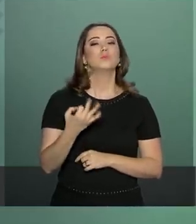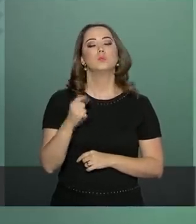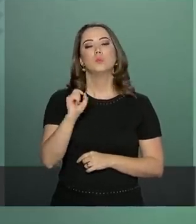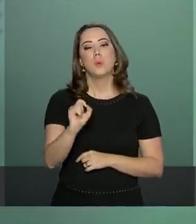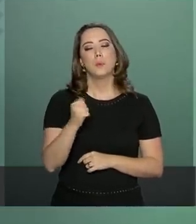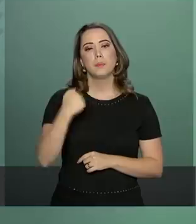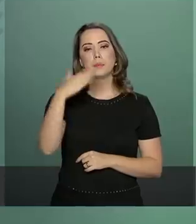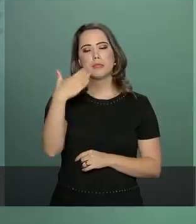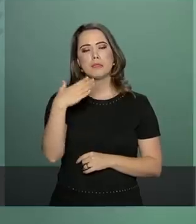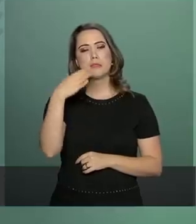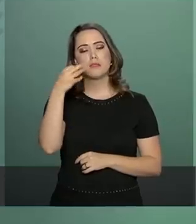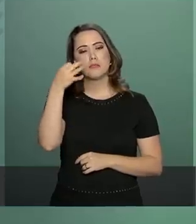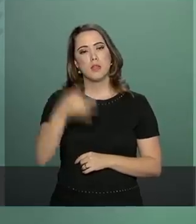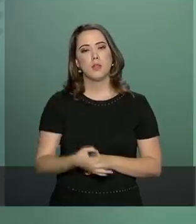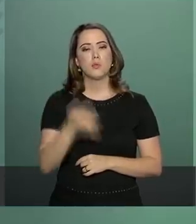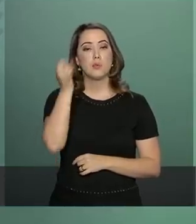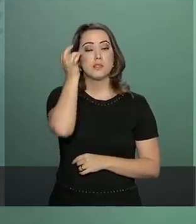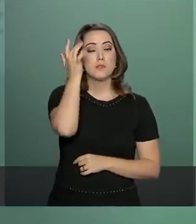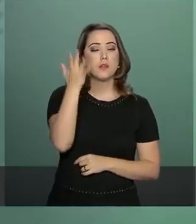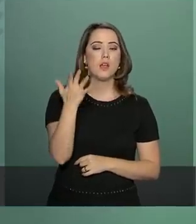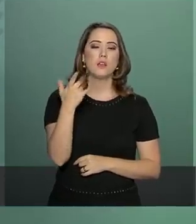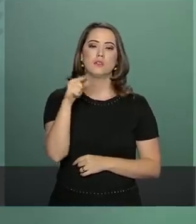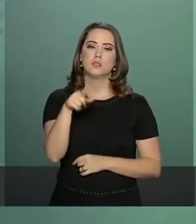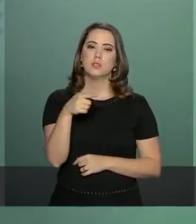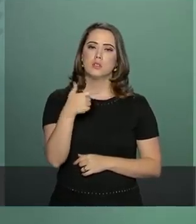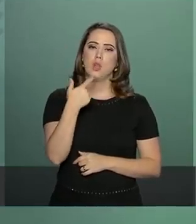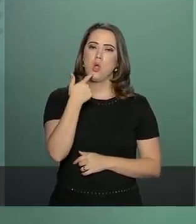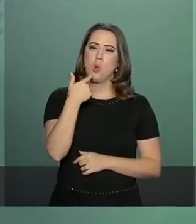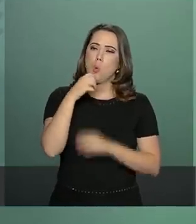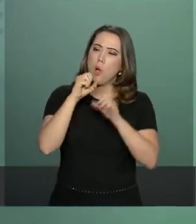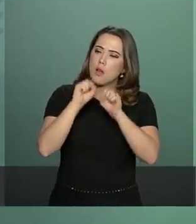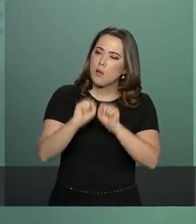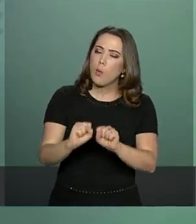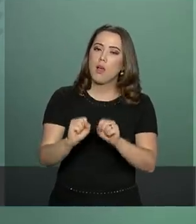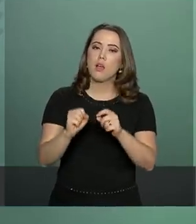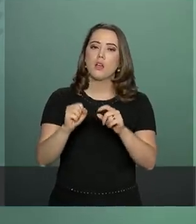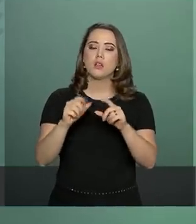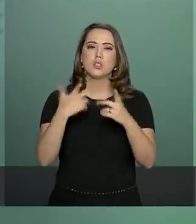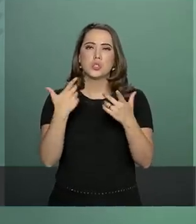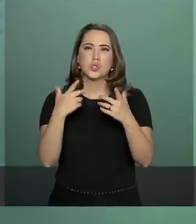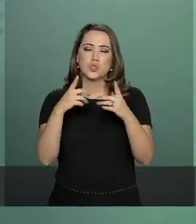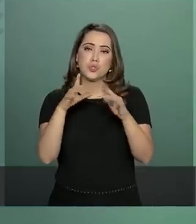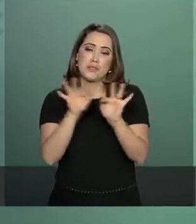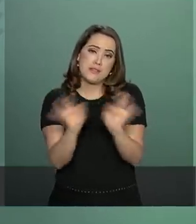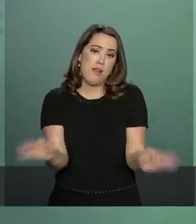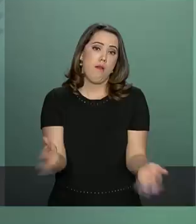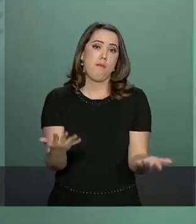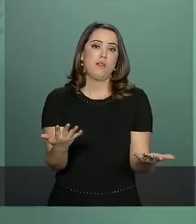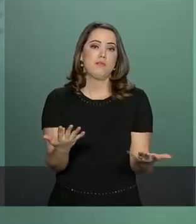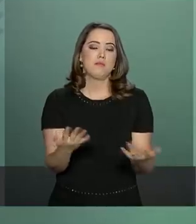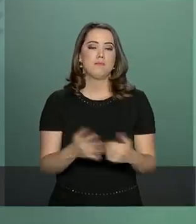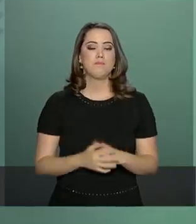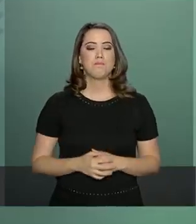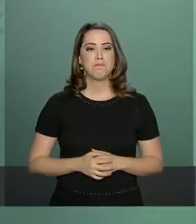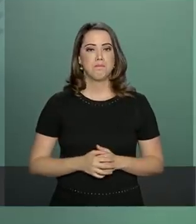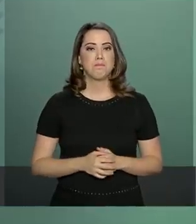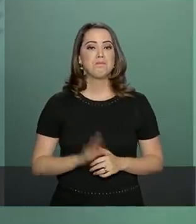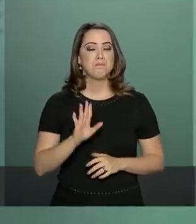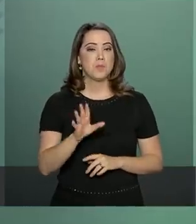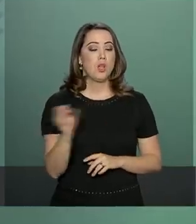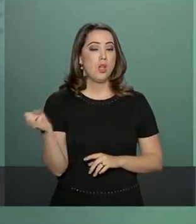palatável, mais fácil, com a linguagem menos rebuscada. Então, a nova